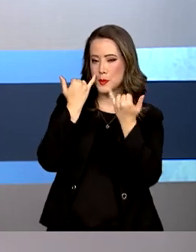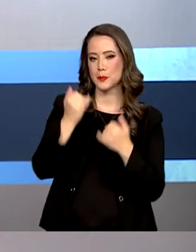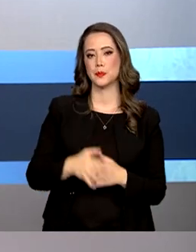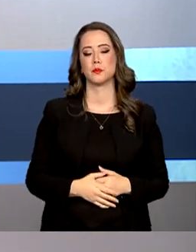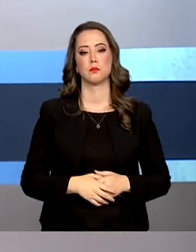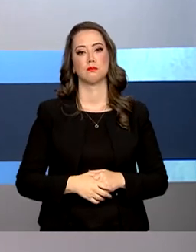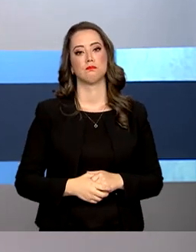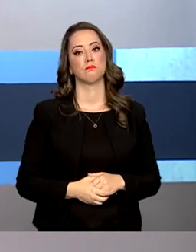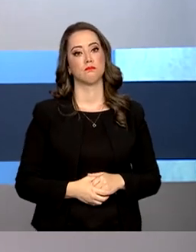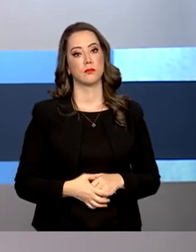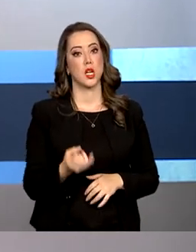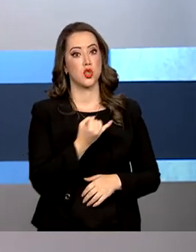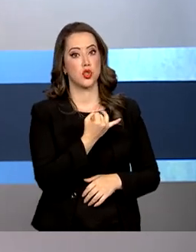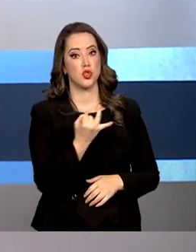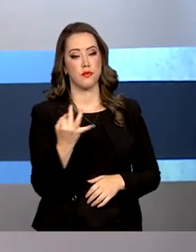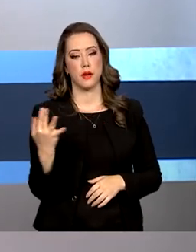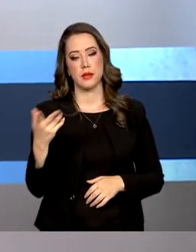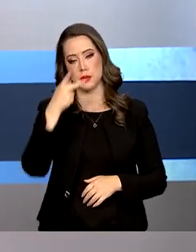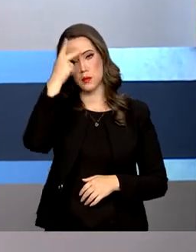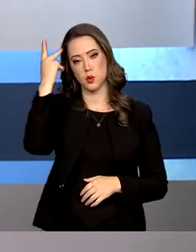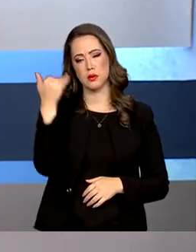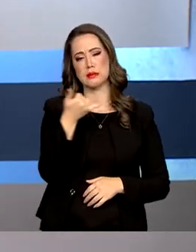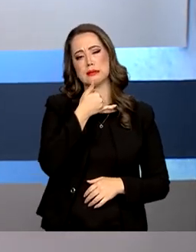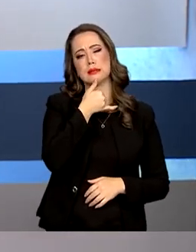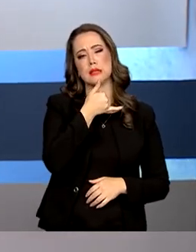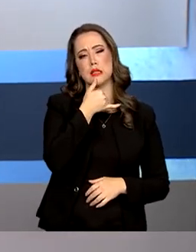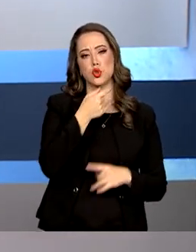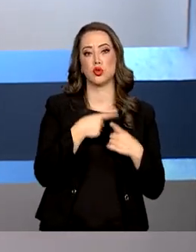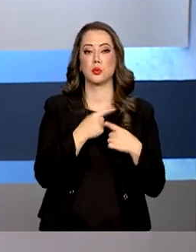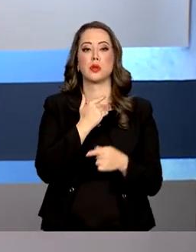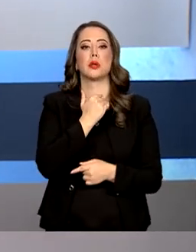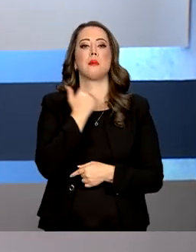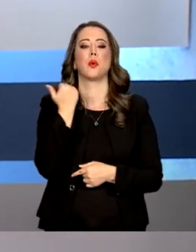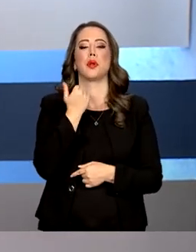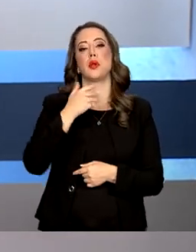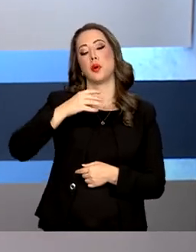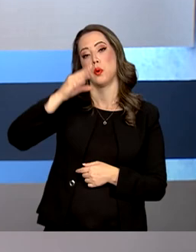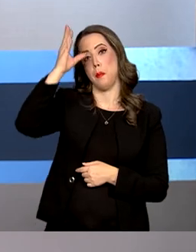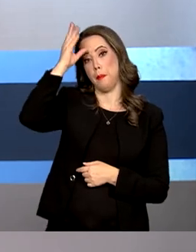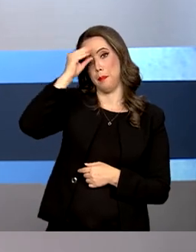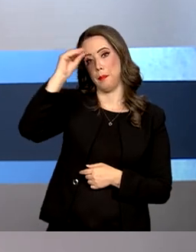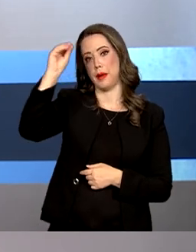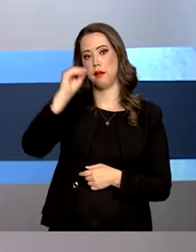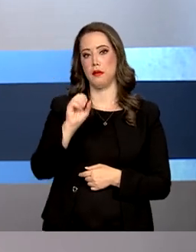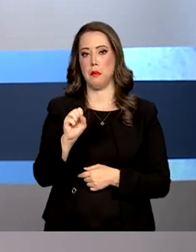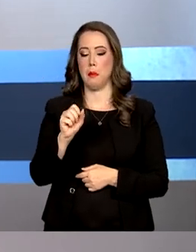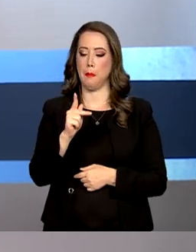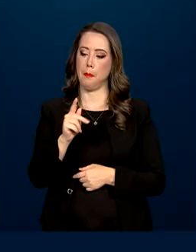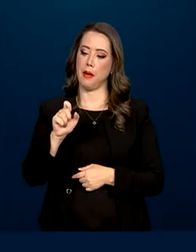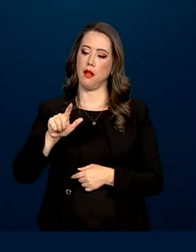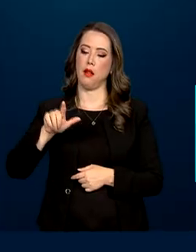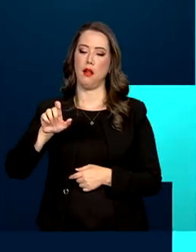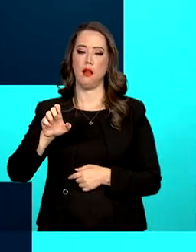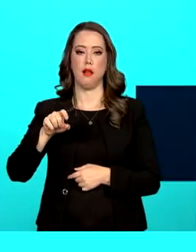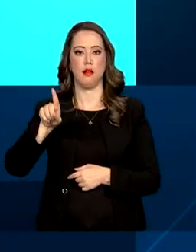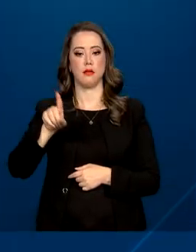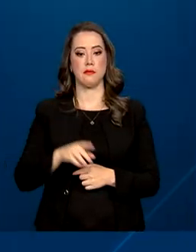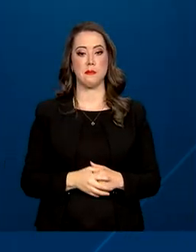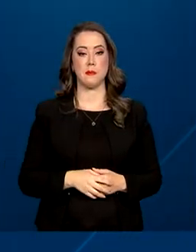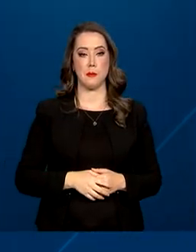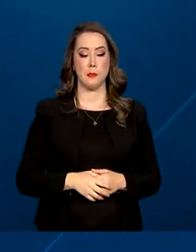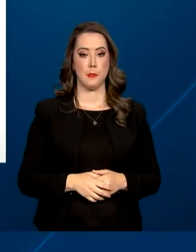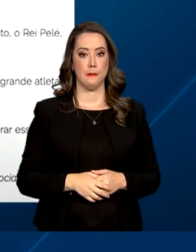E olha, diversas autoridades lamentaram a morte de Pelé aos 82 anos nesta quinta-feira. A